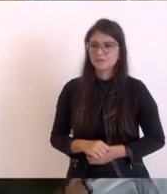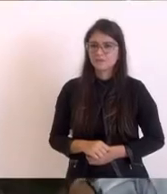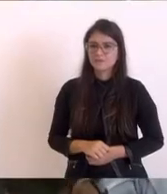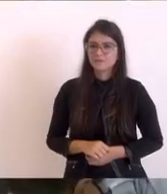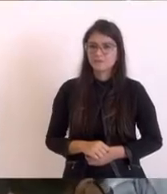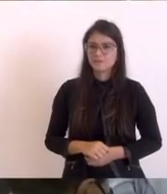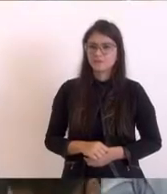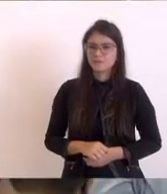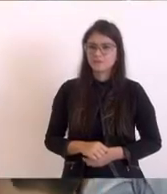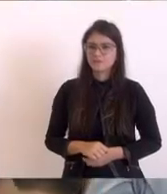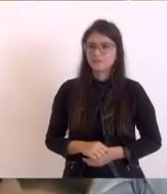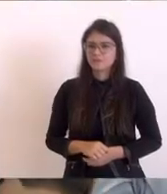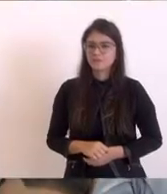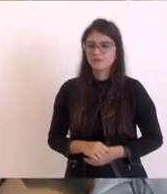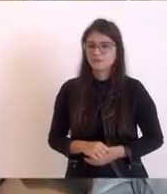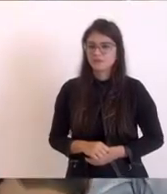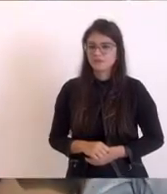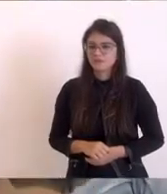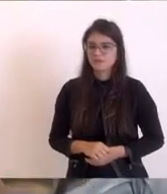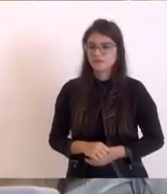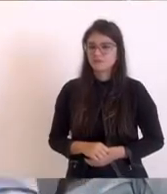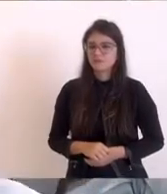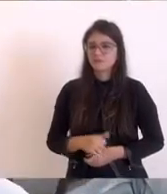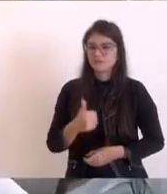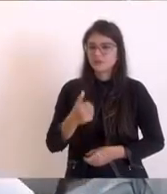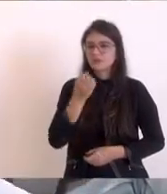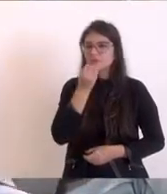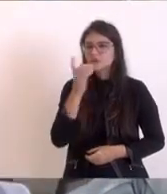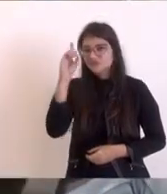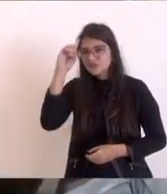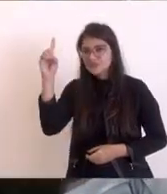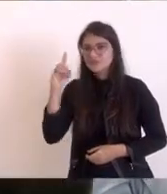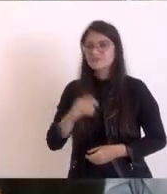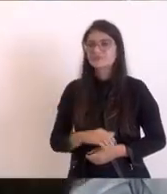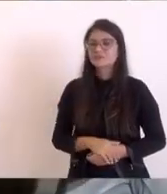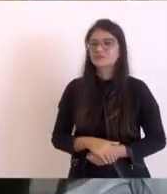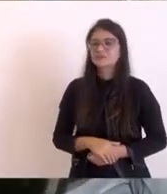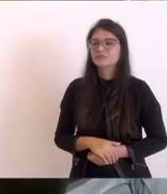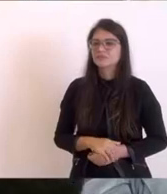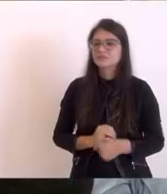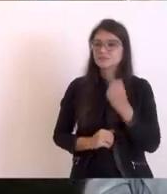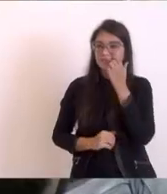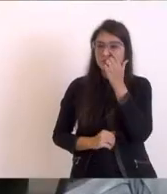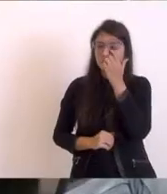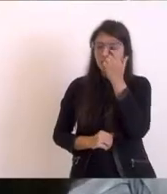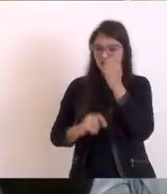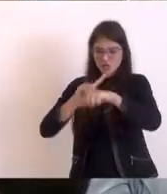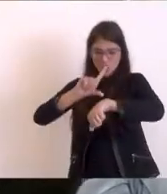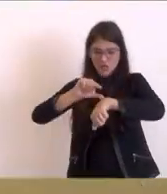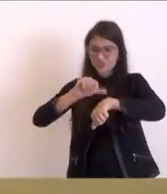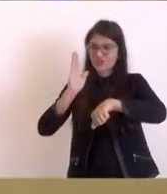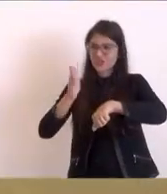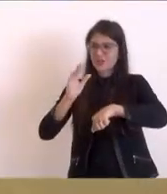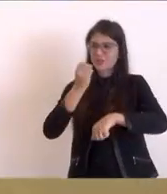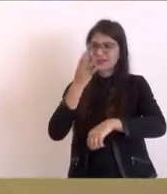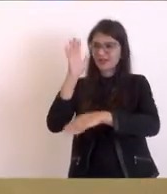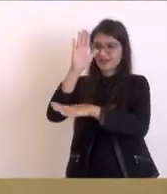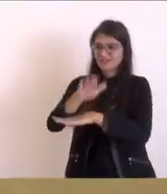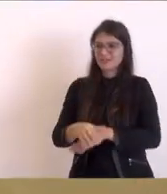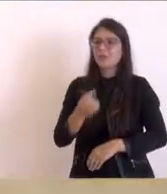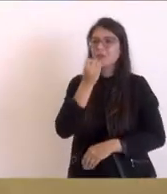Vou levantar. É bom dia, não é? Já que hora. Já boa tarde. Boa tarde a todos.